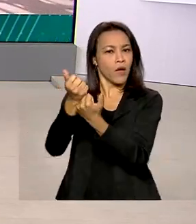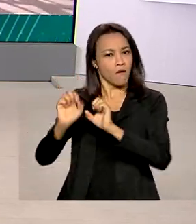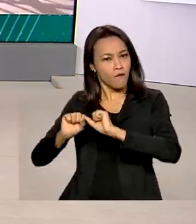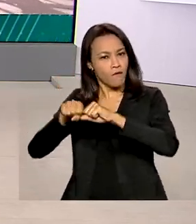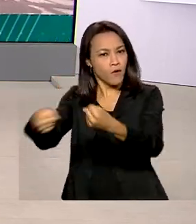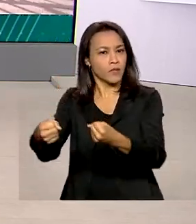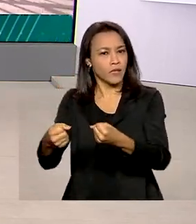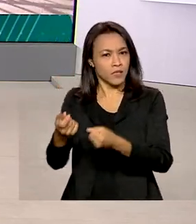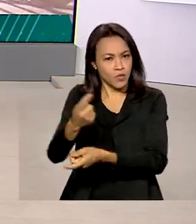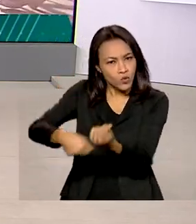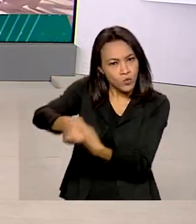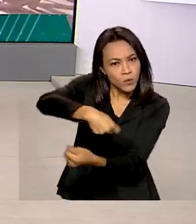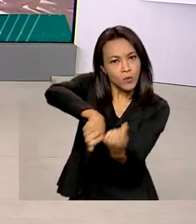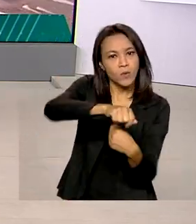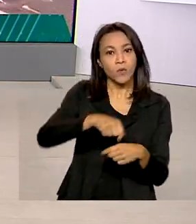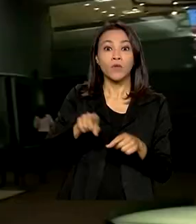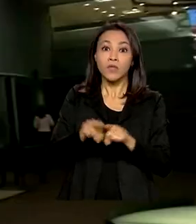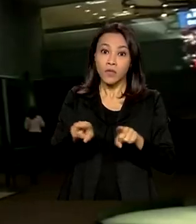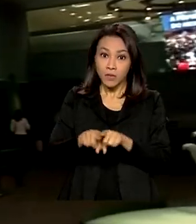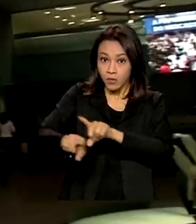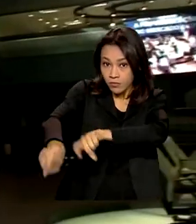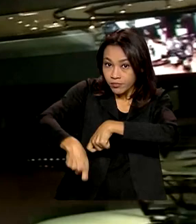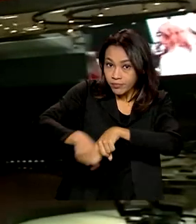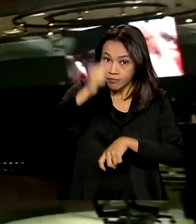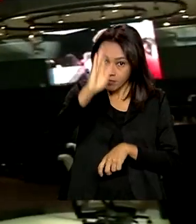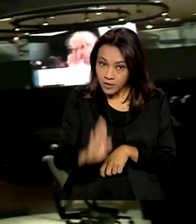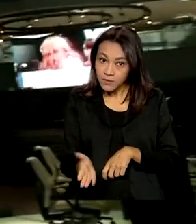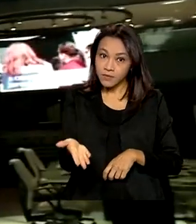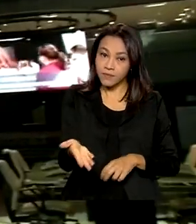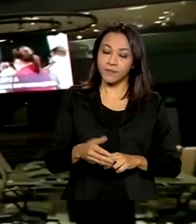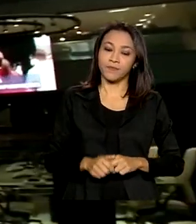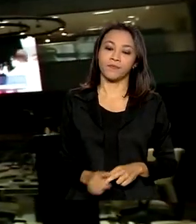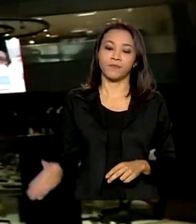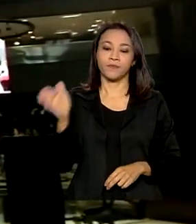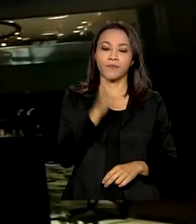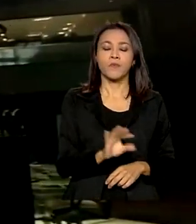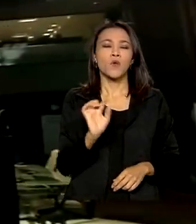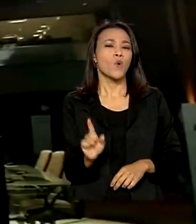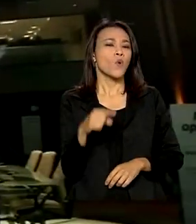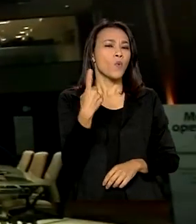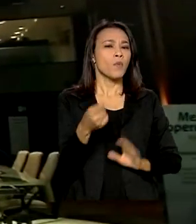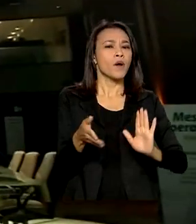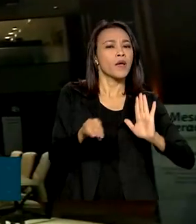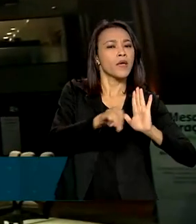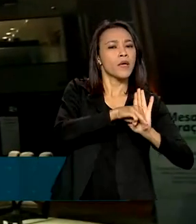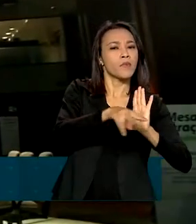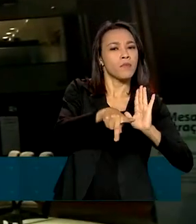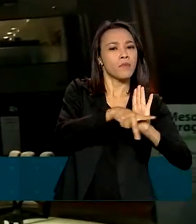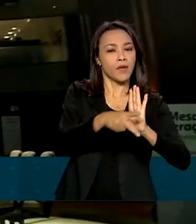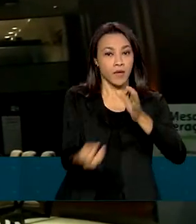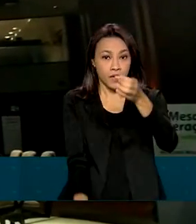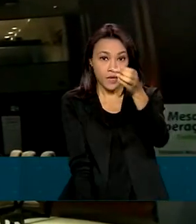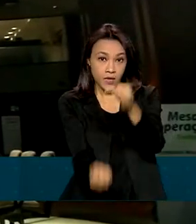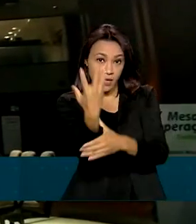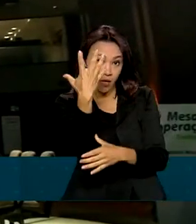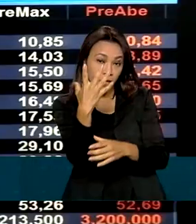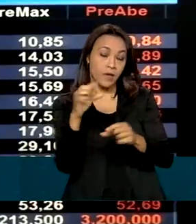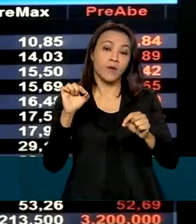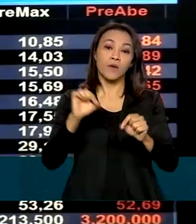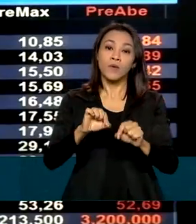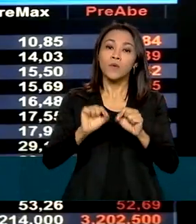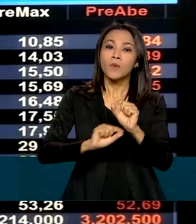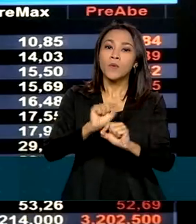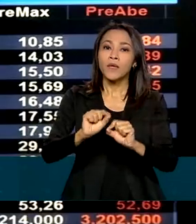capitais e o agro-brasileiro. Uma das medidas provisórias cria o novo marco da securitização,